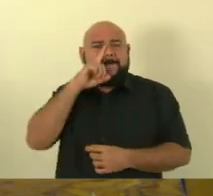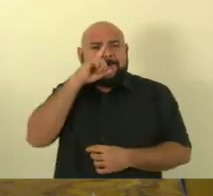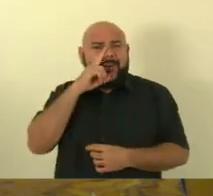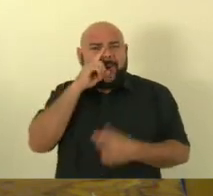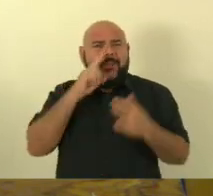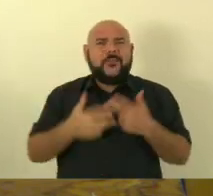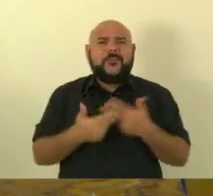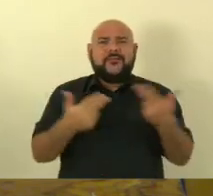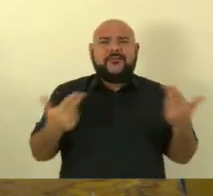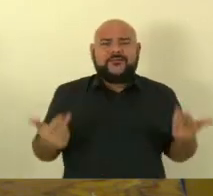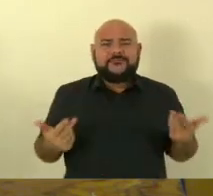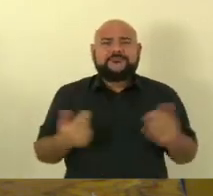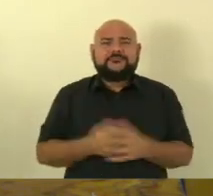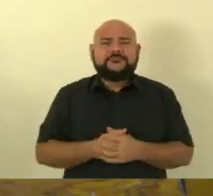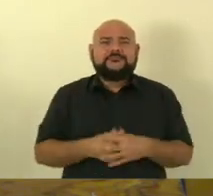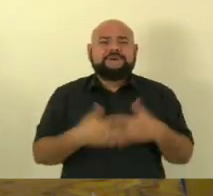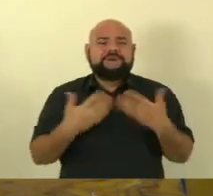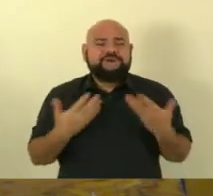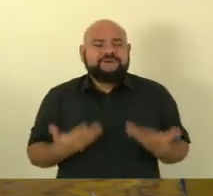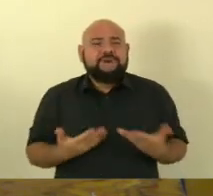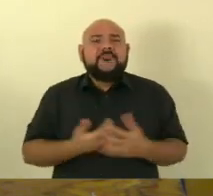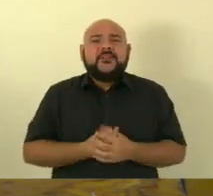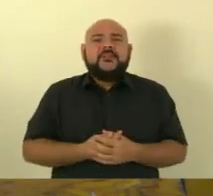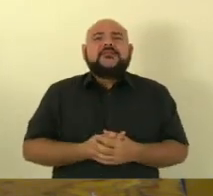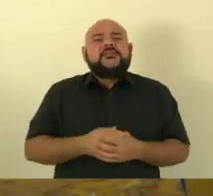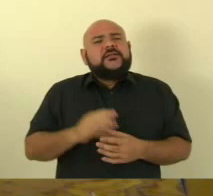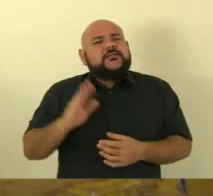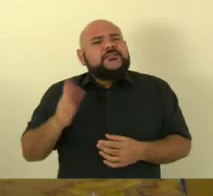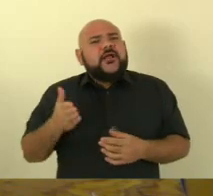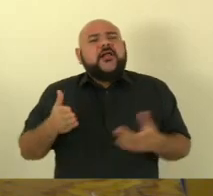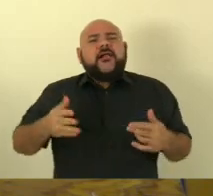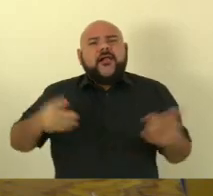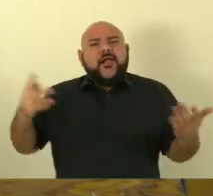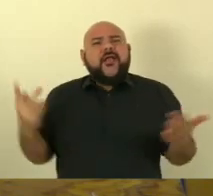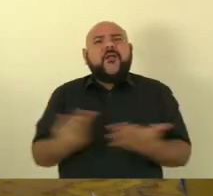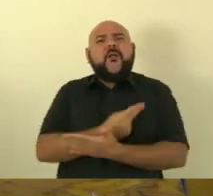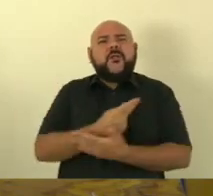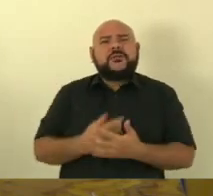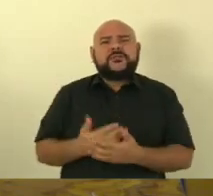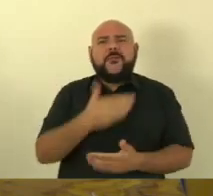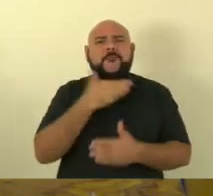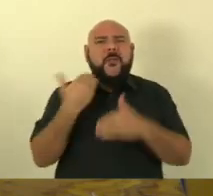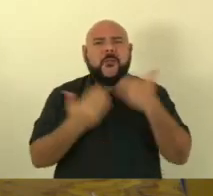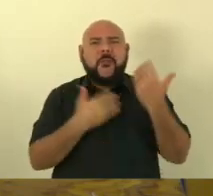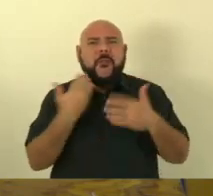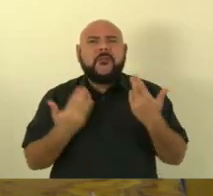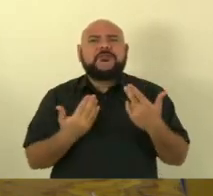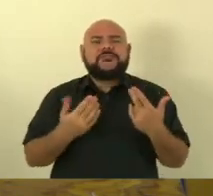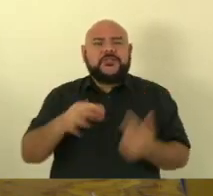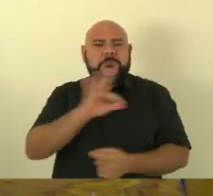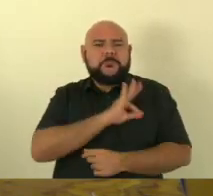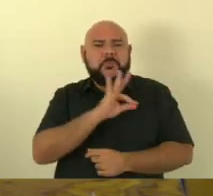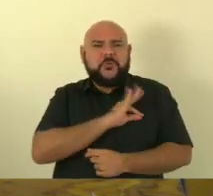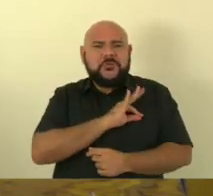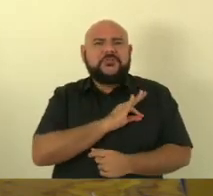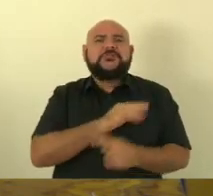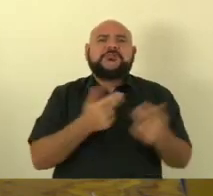inclusive lamentavelmente já tivemos aqui no estado morte de policial penal